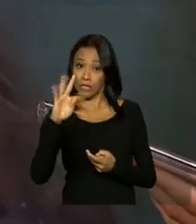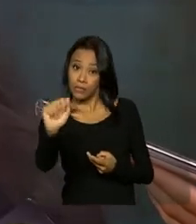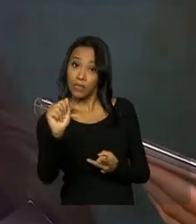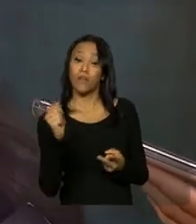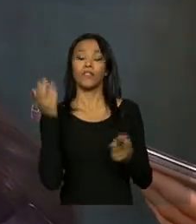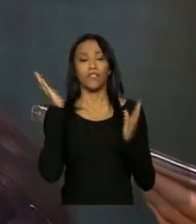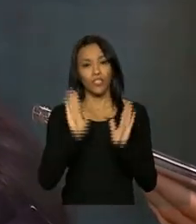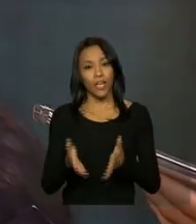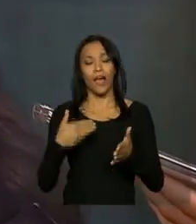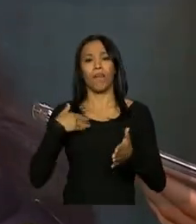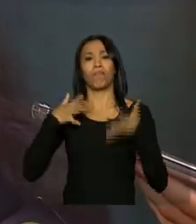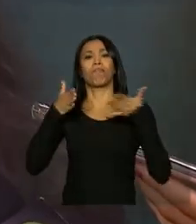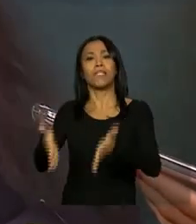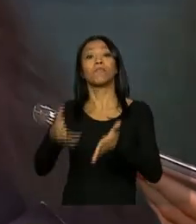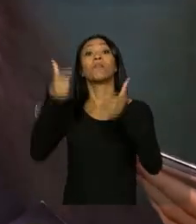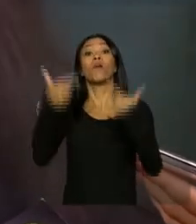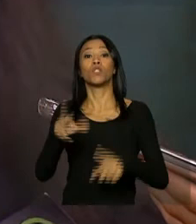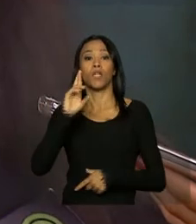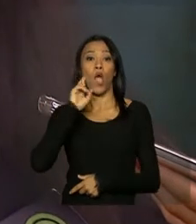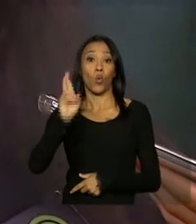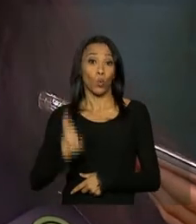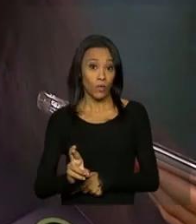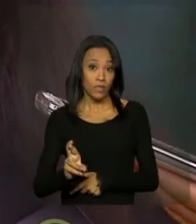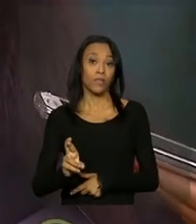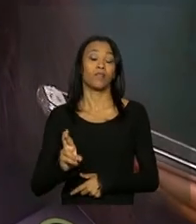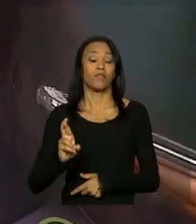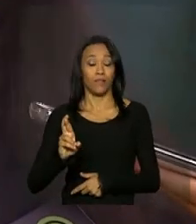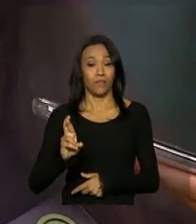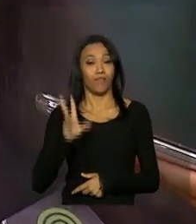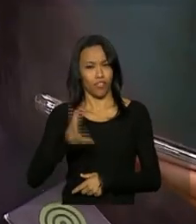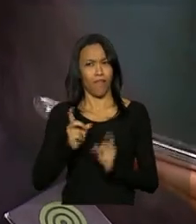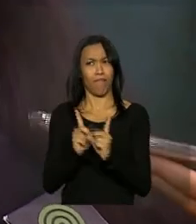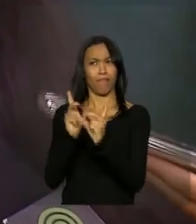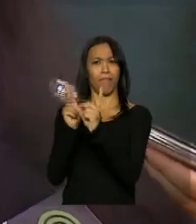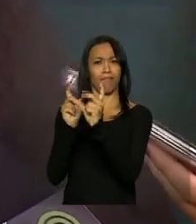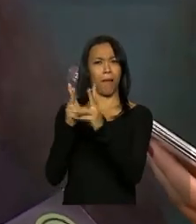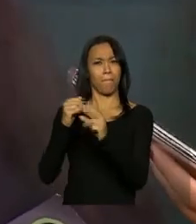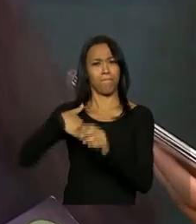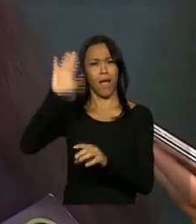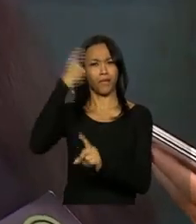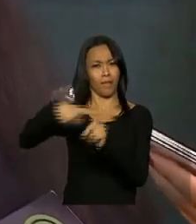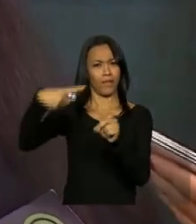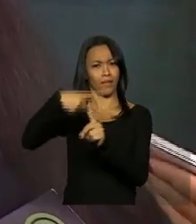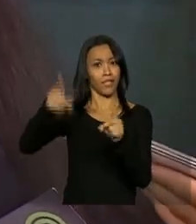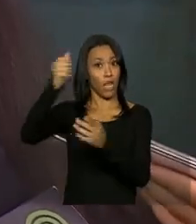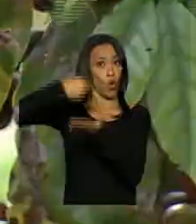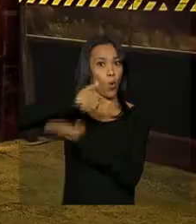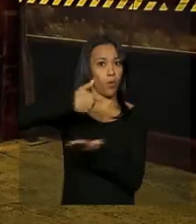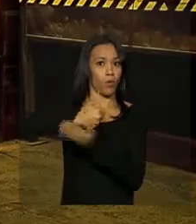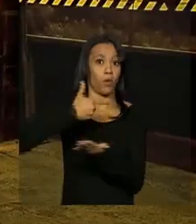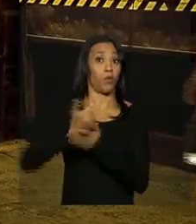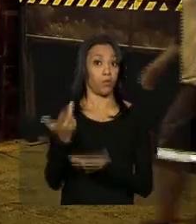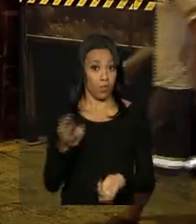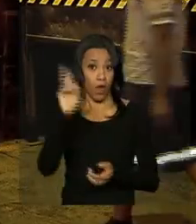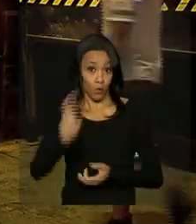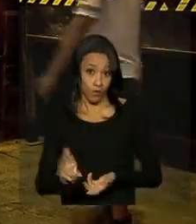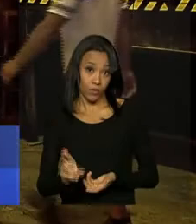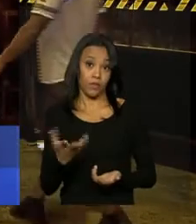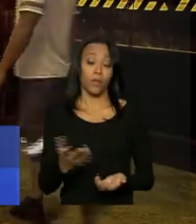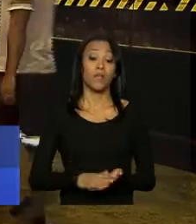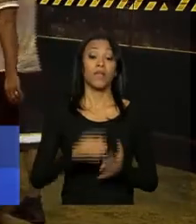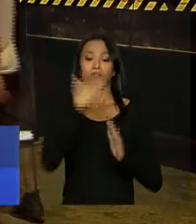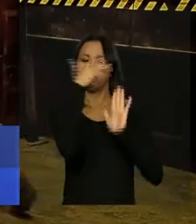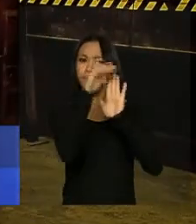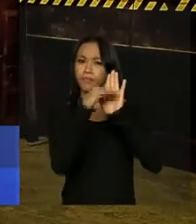participação no mercado da Rússia, que já estamos exportando mais da metade do que a Rússia compra. Na lista dos dez